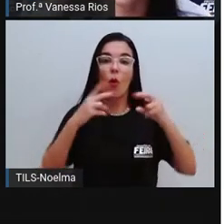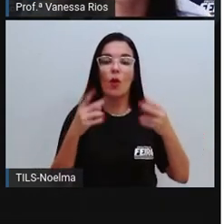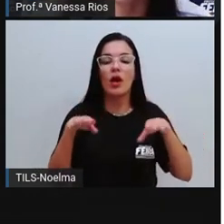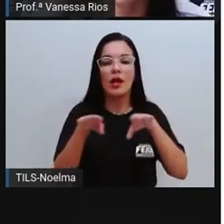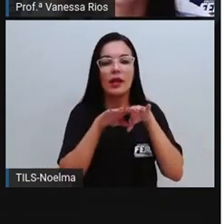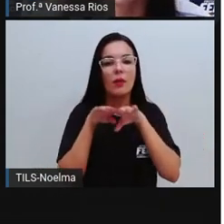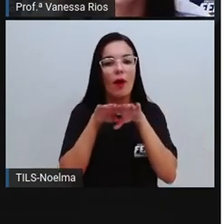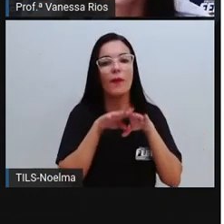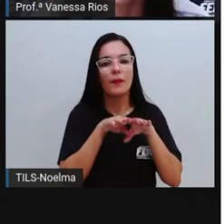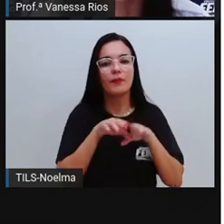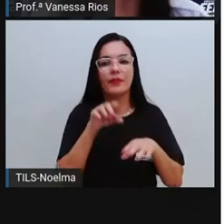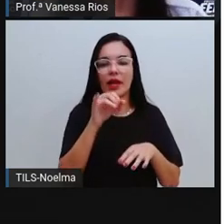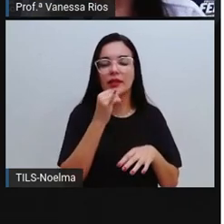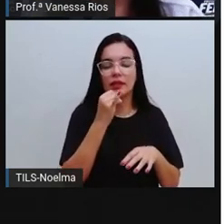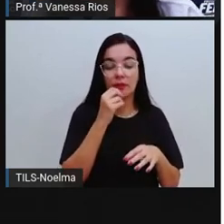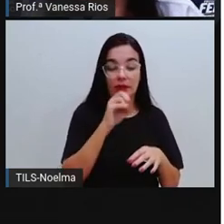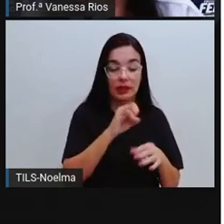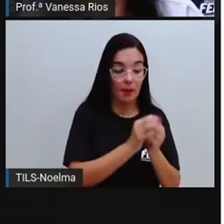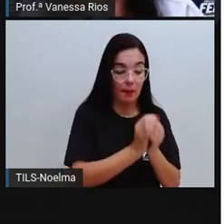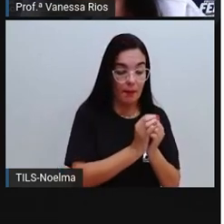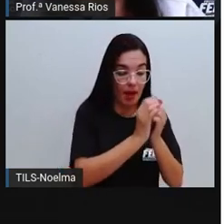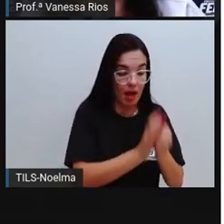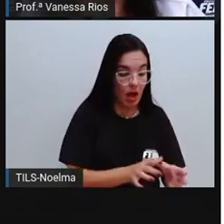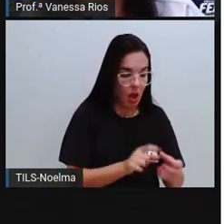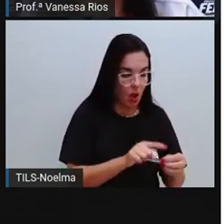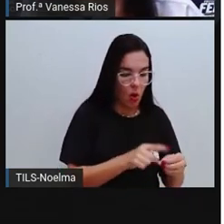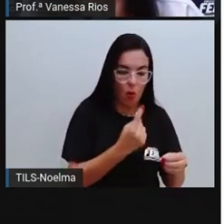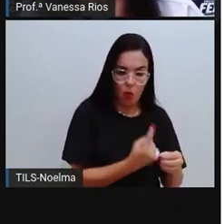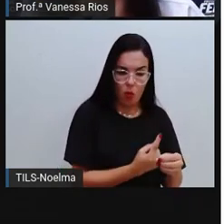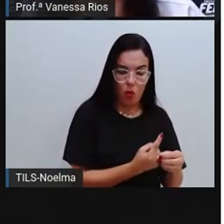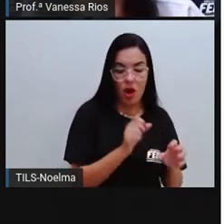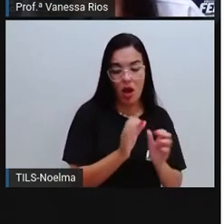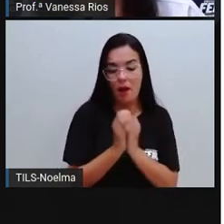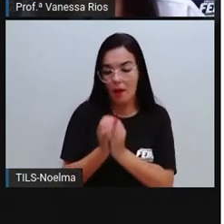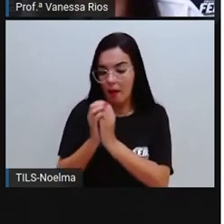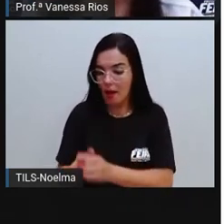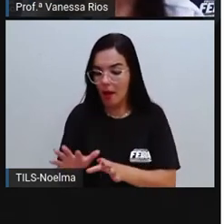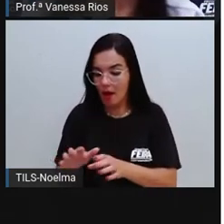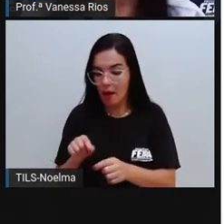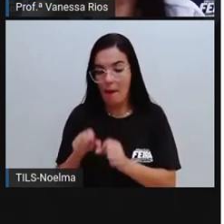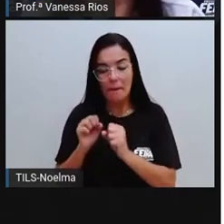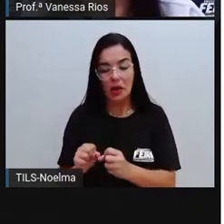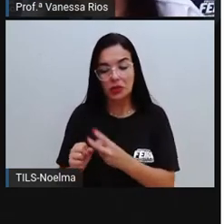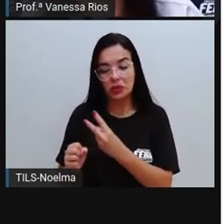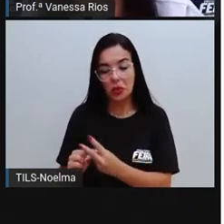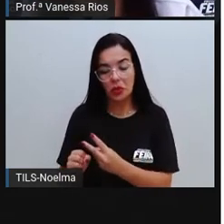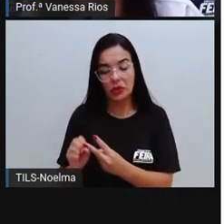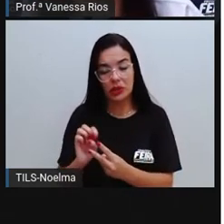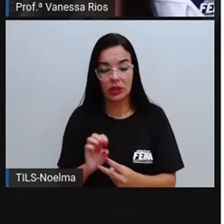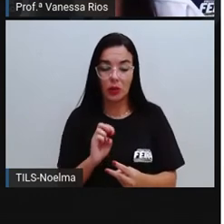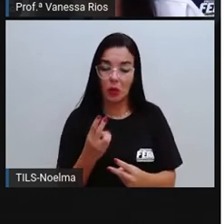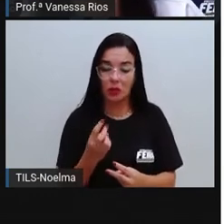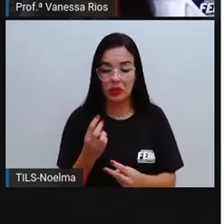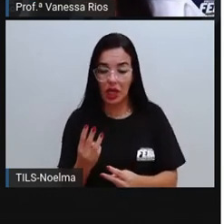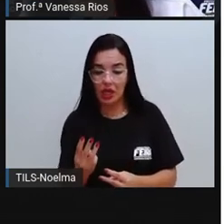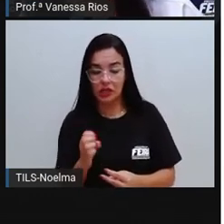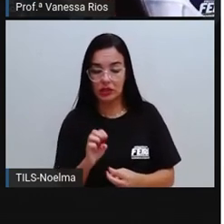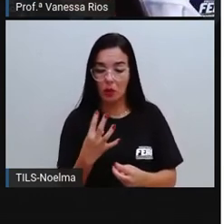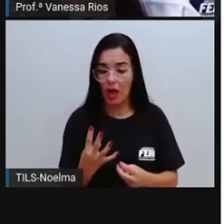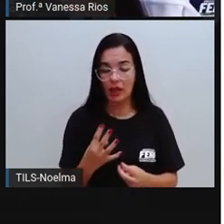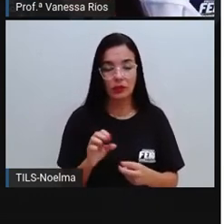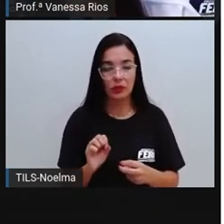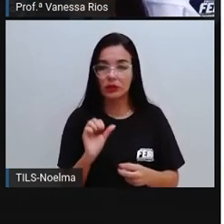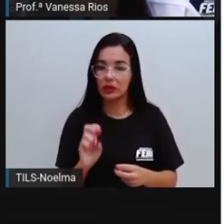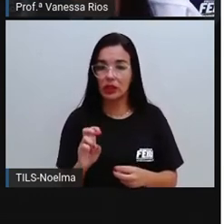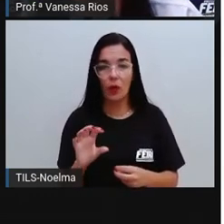dado sai o número 1, o outro dado pode sair o 1, o 2, o 3, o 4, o 5 ou o